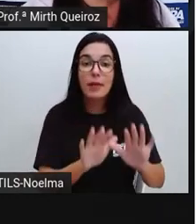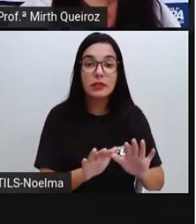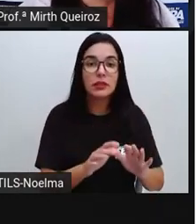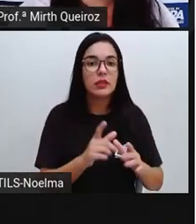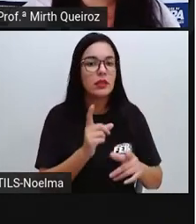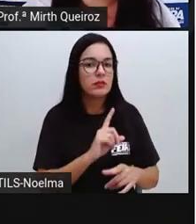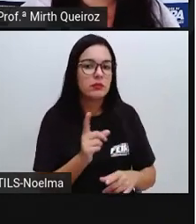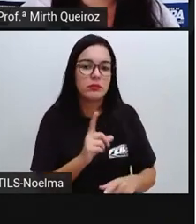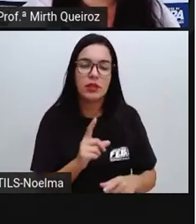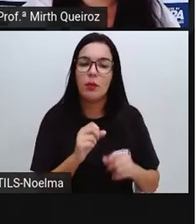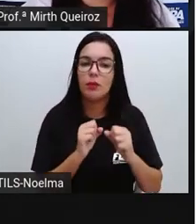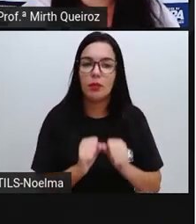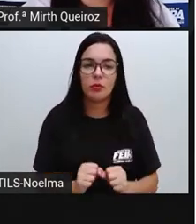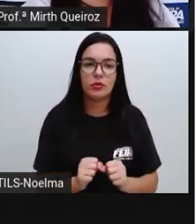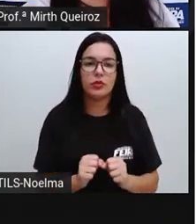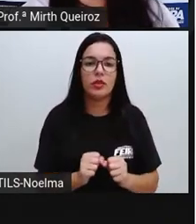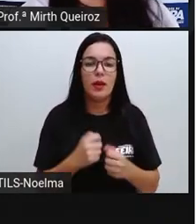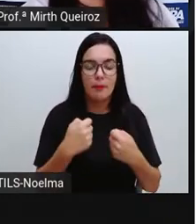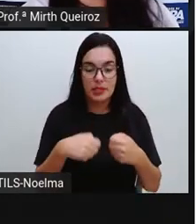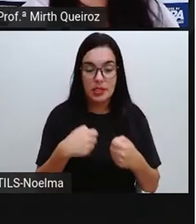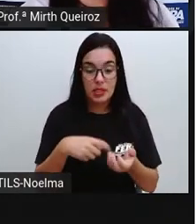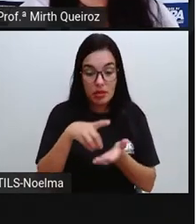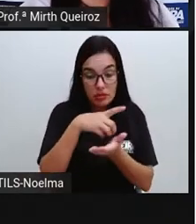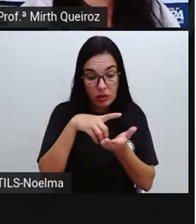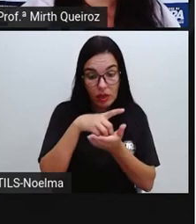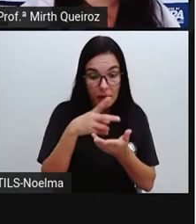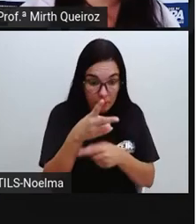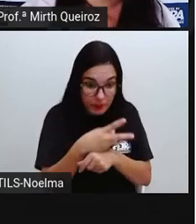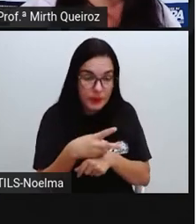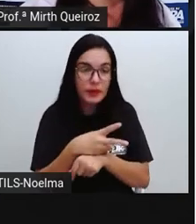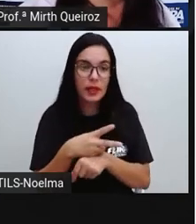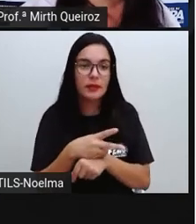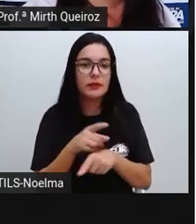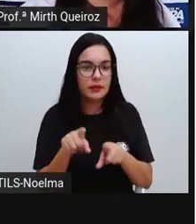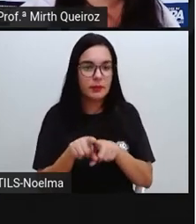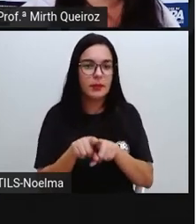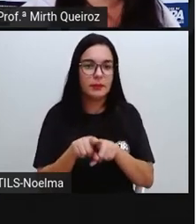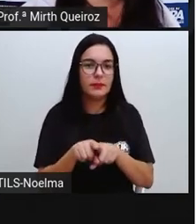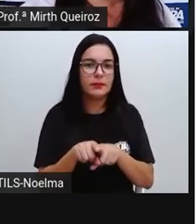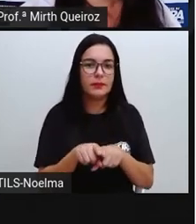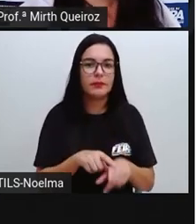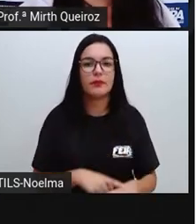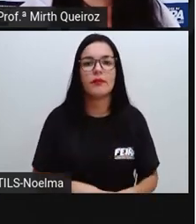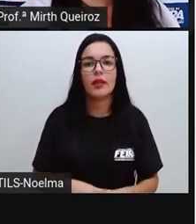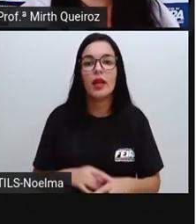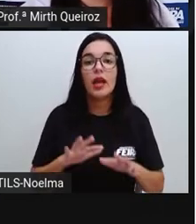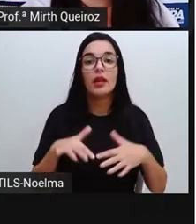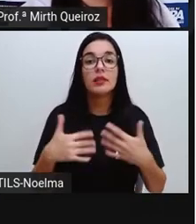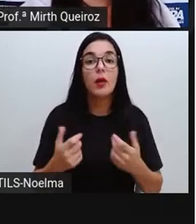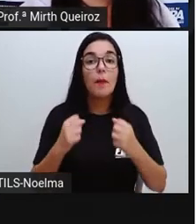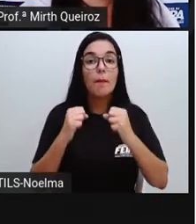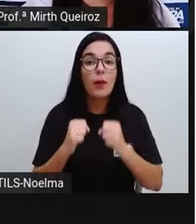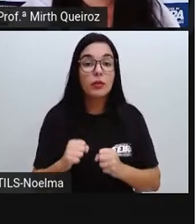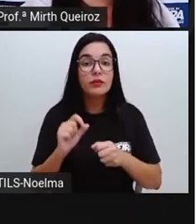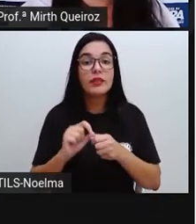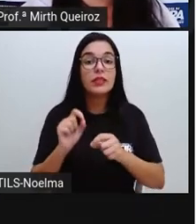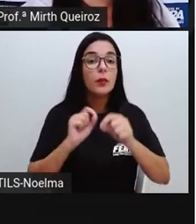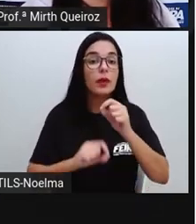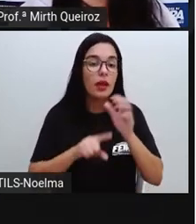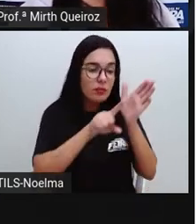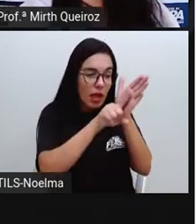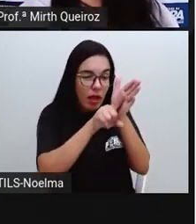forma, o modo que a gente faz, deve fazer para que isso não aconteça é analisar as